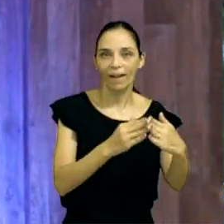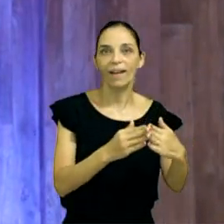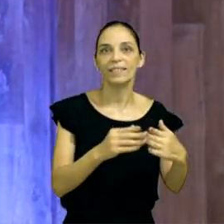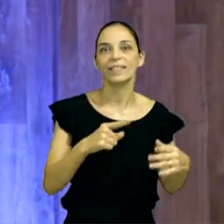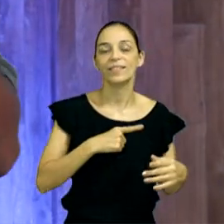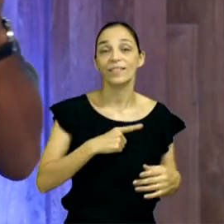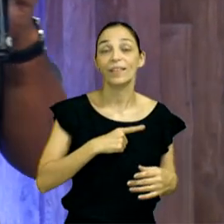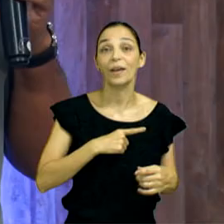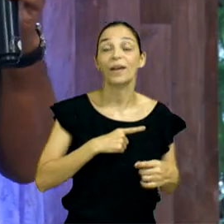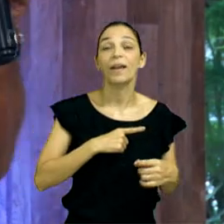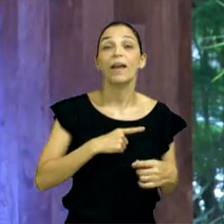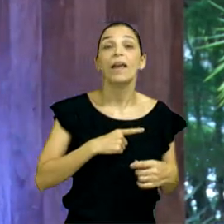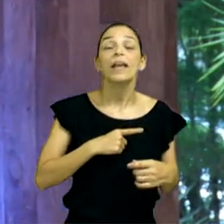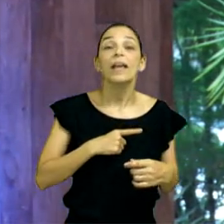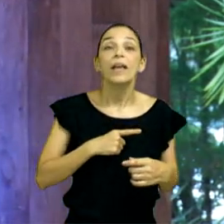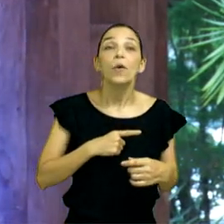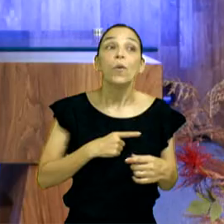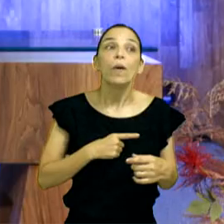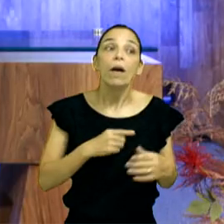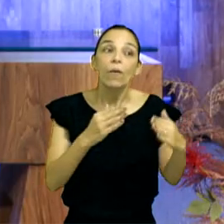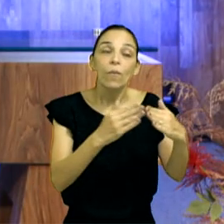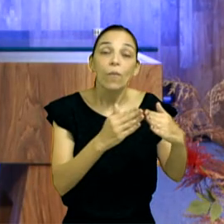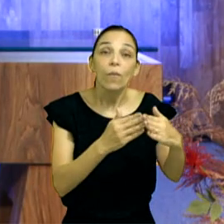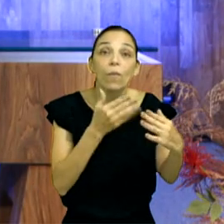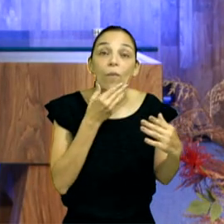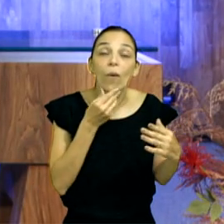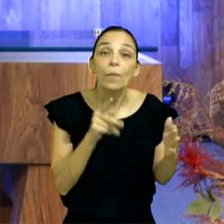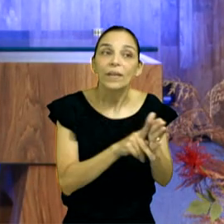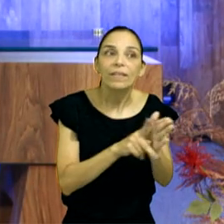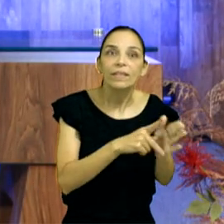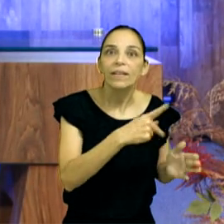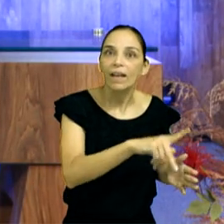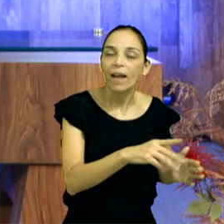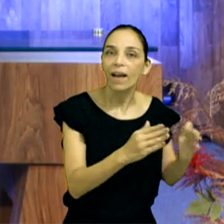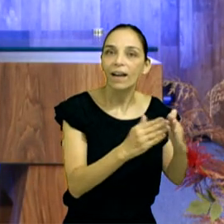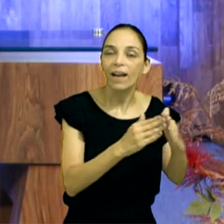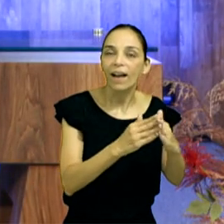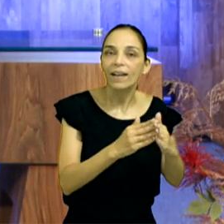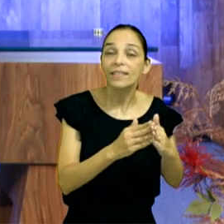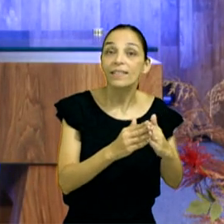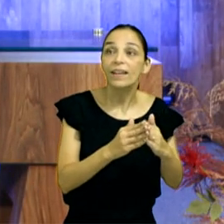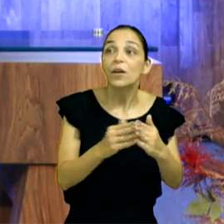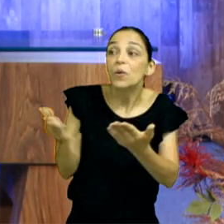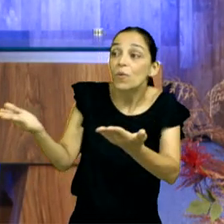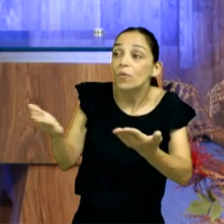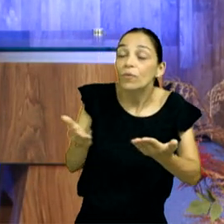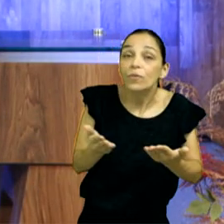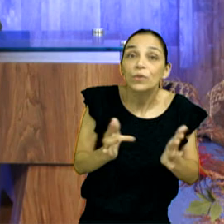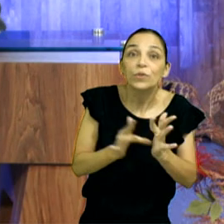chamou Jesus para a sua casa. Imagina você ter Jesus dentro da sua casa.